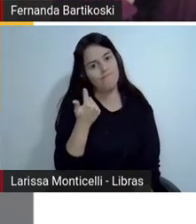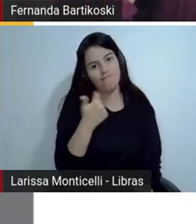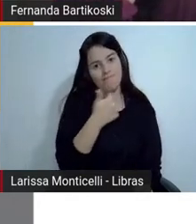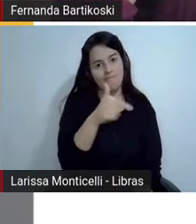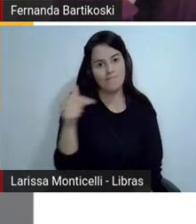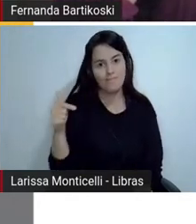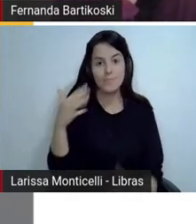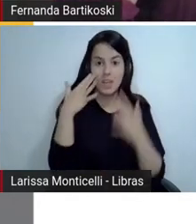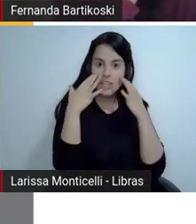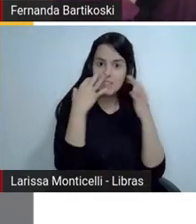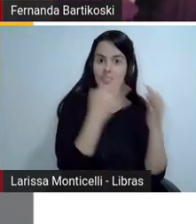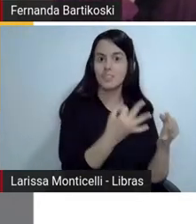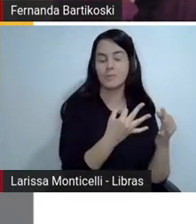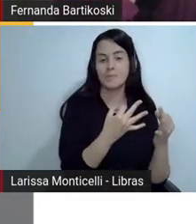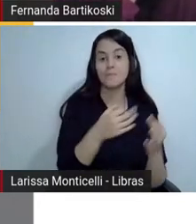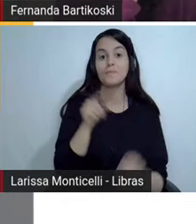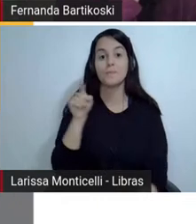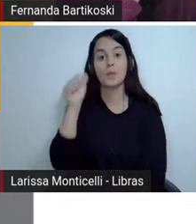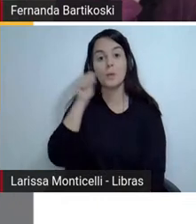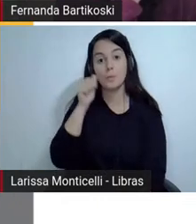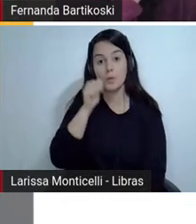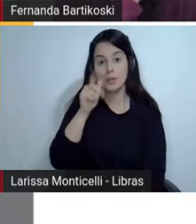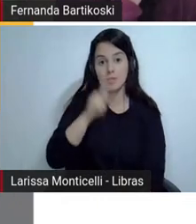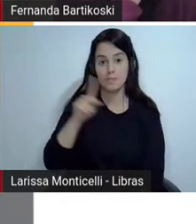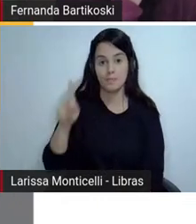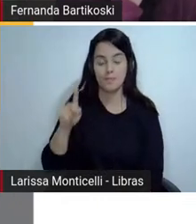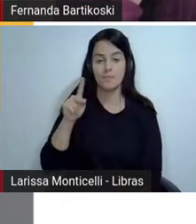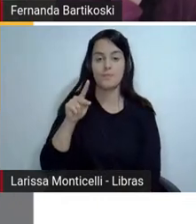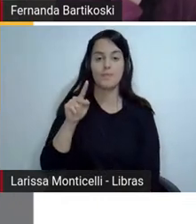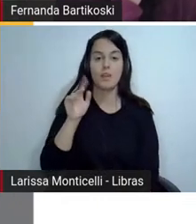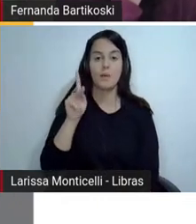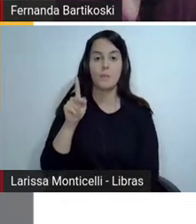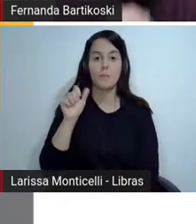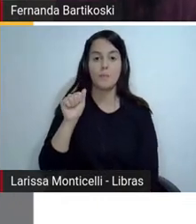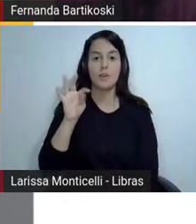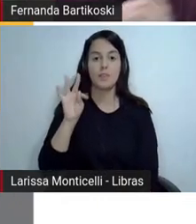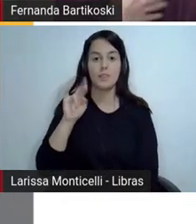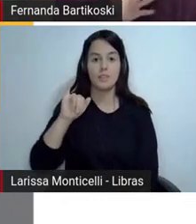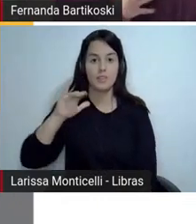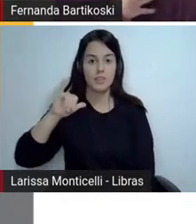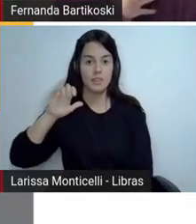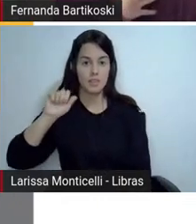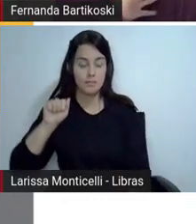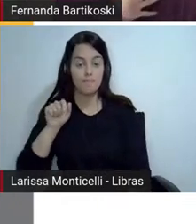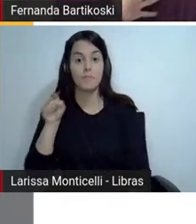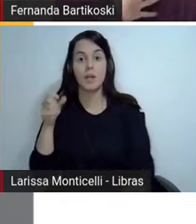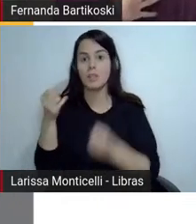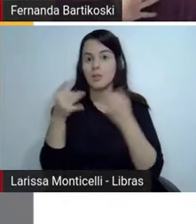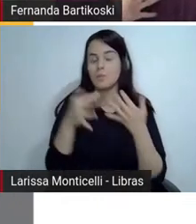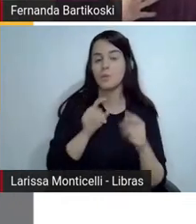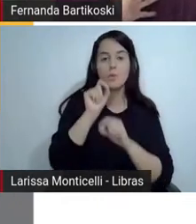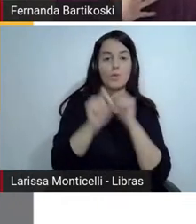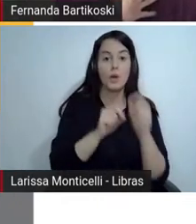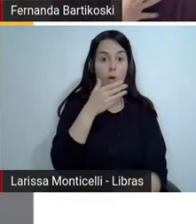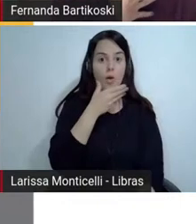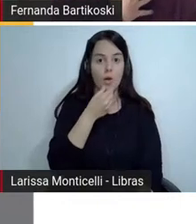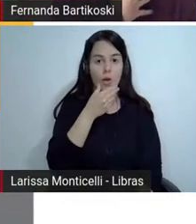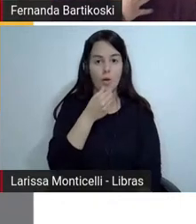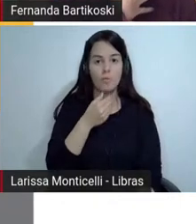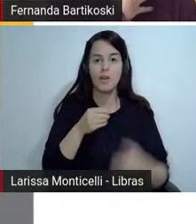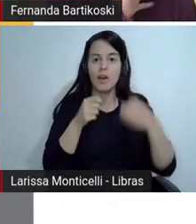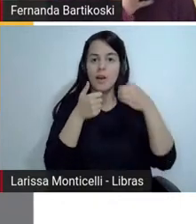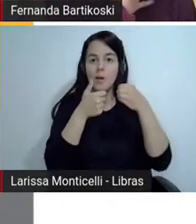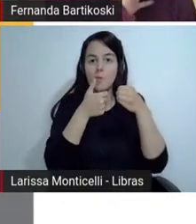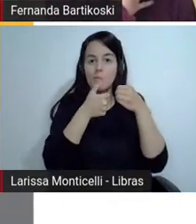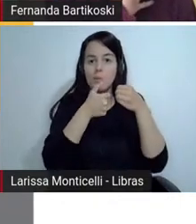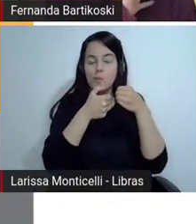disse que o Sherlock, ele é maravilhoso, prende a atenção e é verdade. Eu falo isso por experiência própria. Eu,